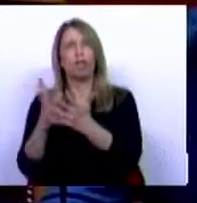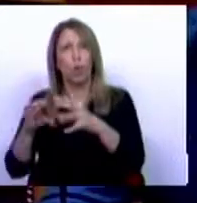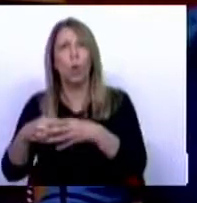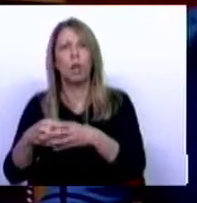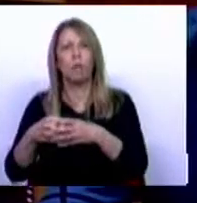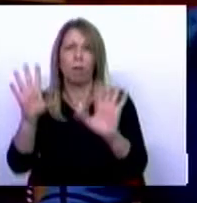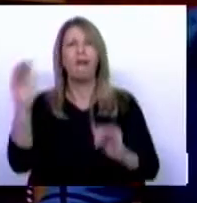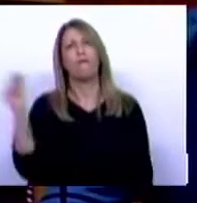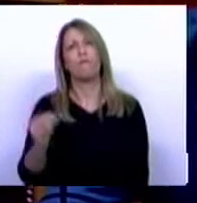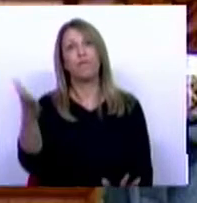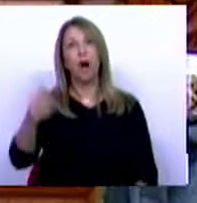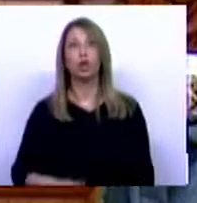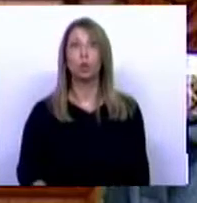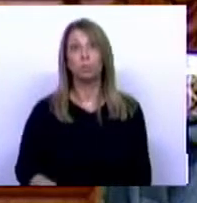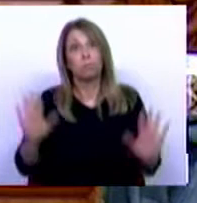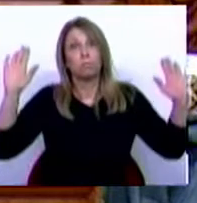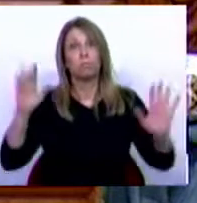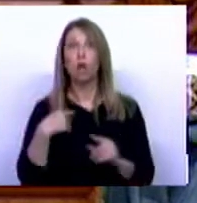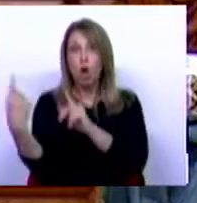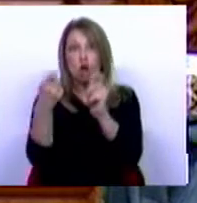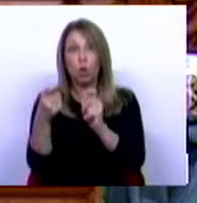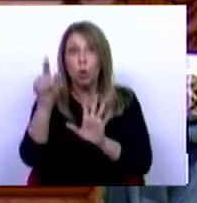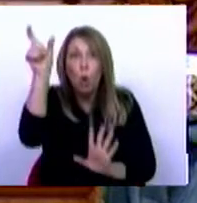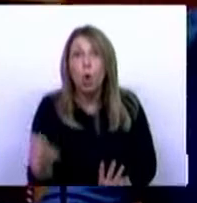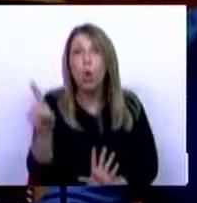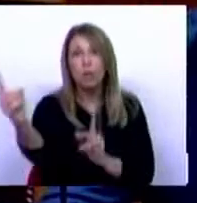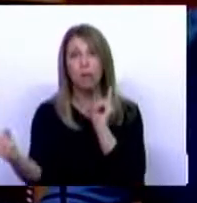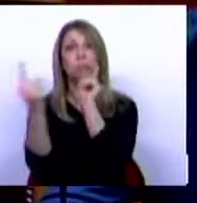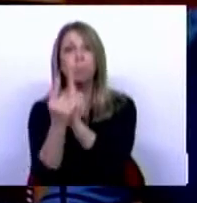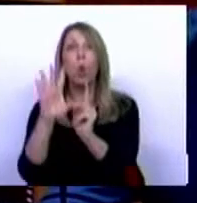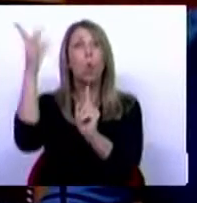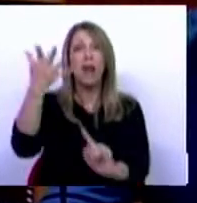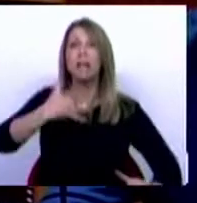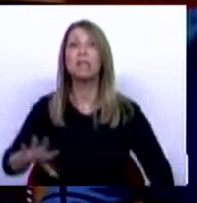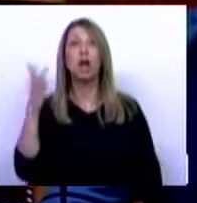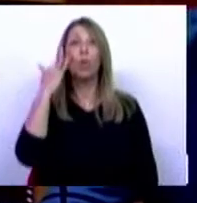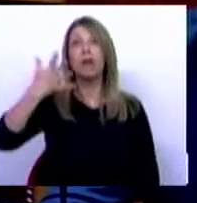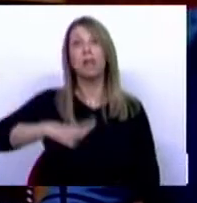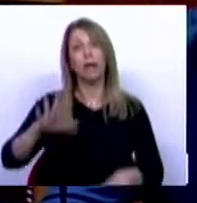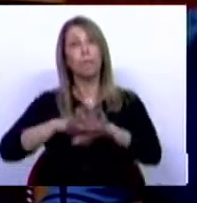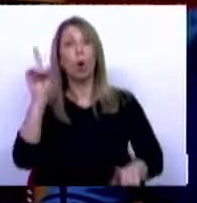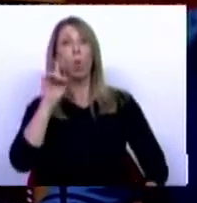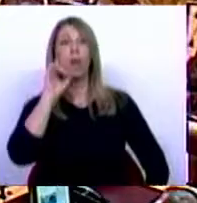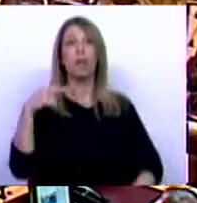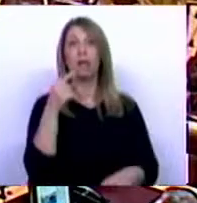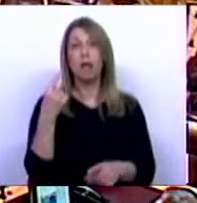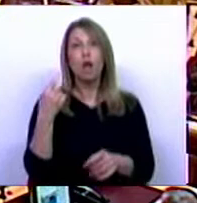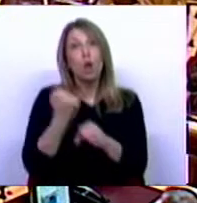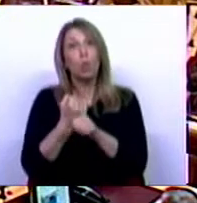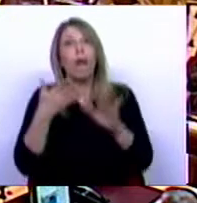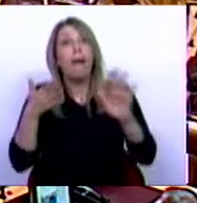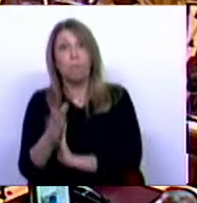Sr. Deputado, falso. E consigo, discuto, onde quiser, às vezes quiser, os números que quiser, sobre a qualidade do emprego da noção coletiva. É falso o que disse. É